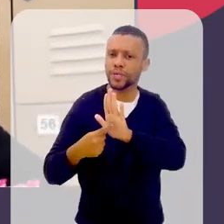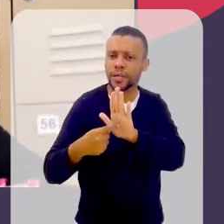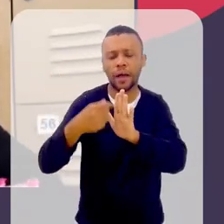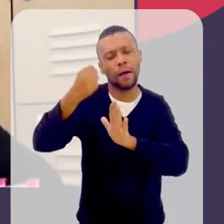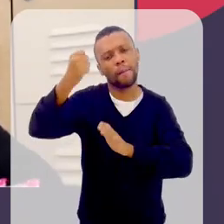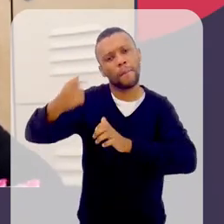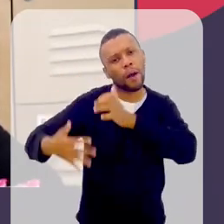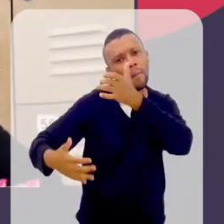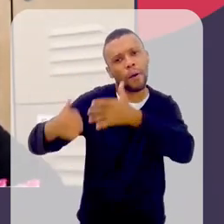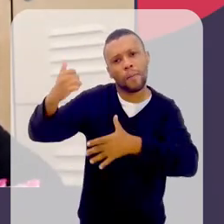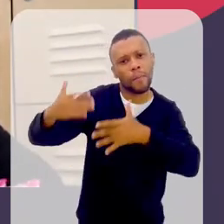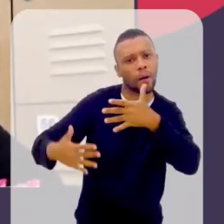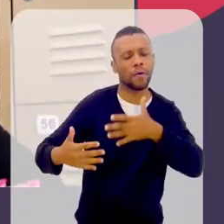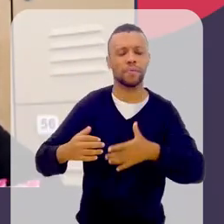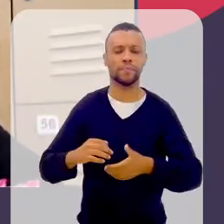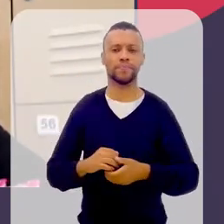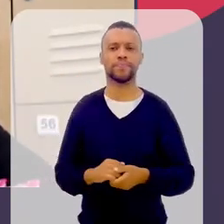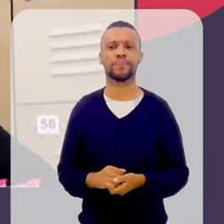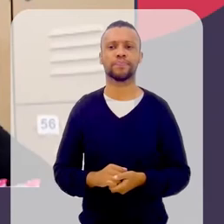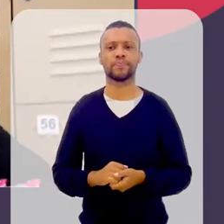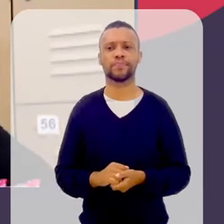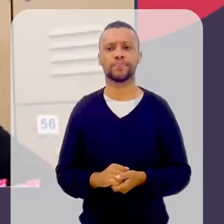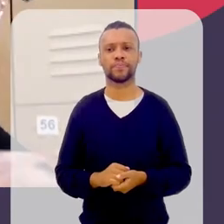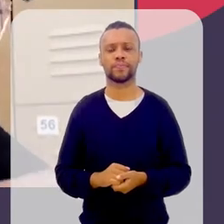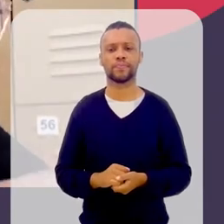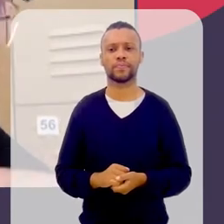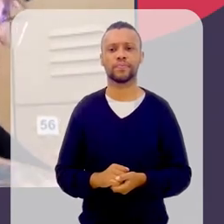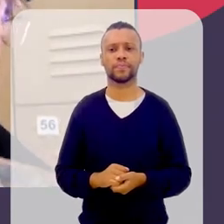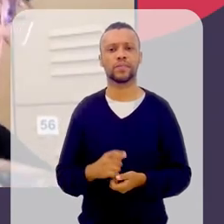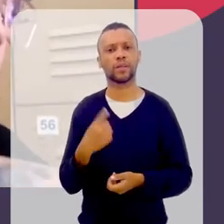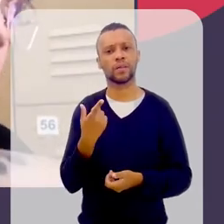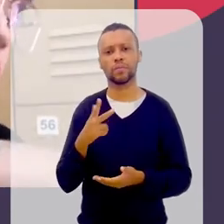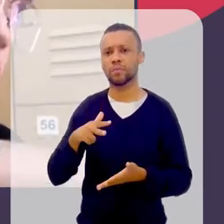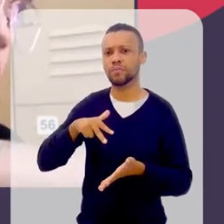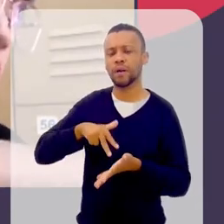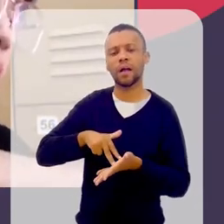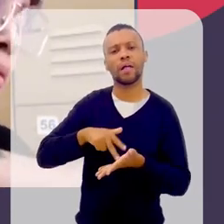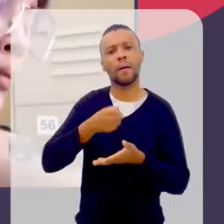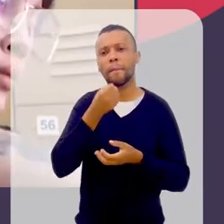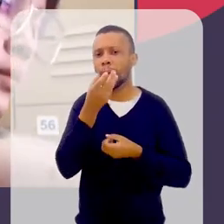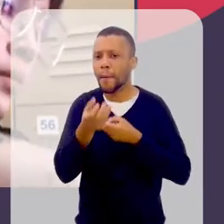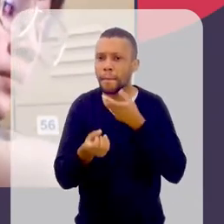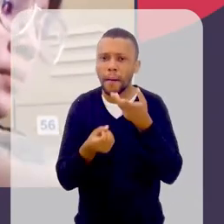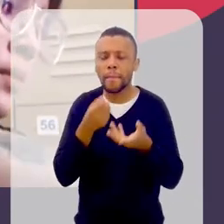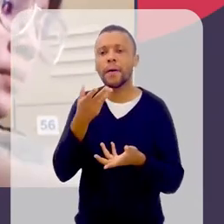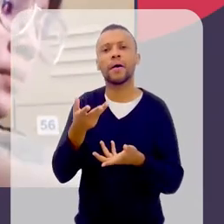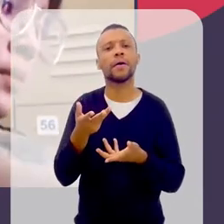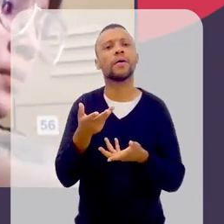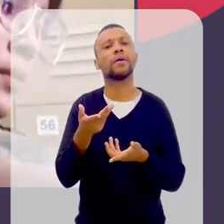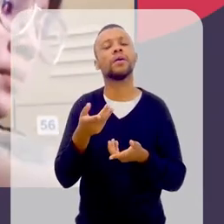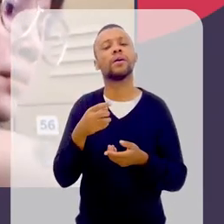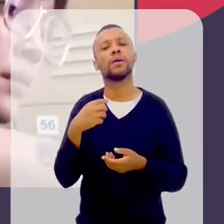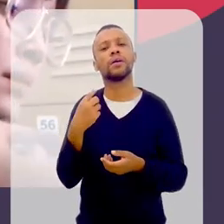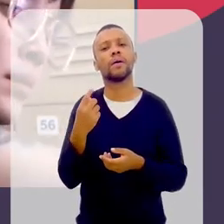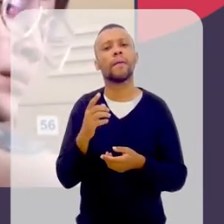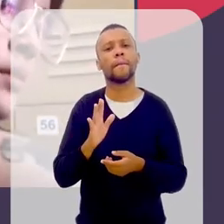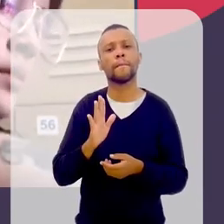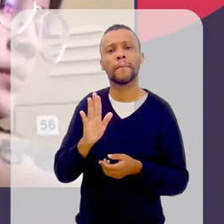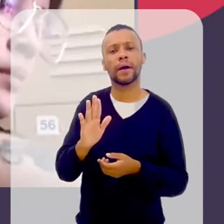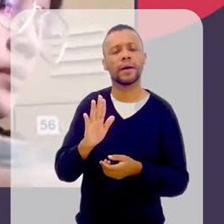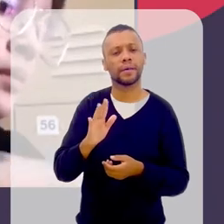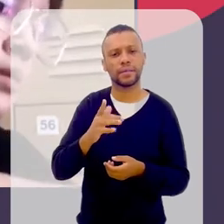falar delas desde a antiguidade. Então, elas estão lá, falando da revelia. Só que elas... Elas...